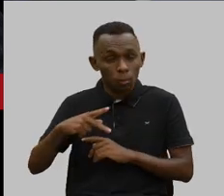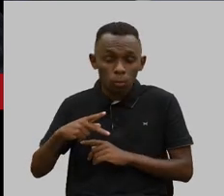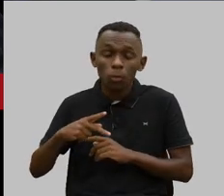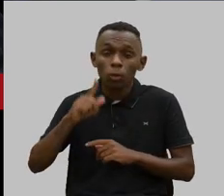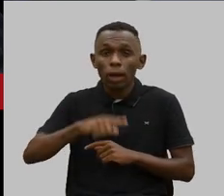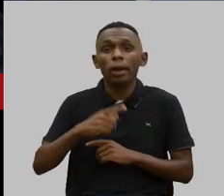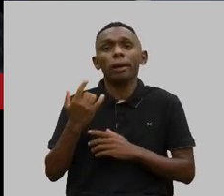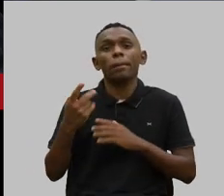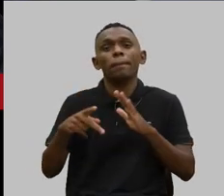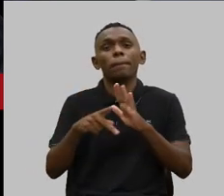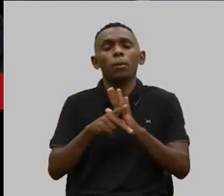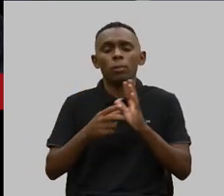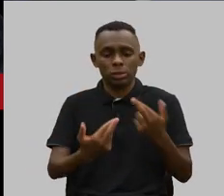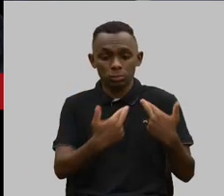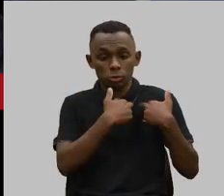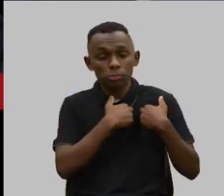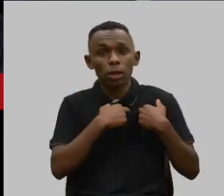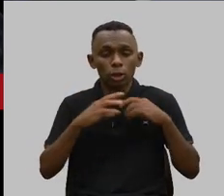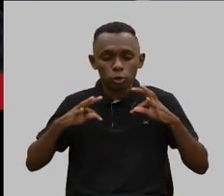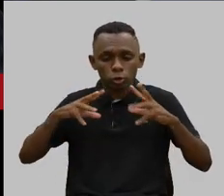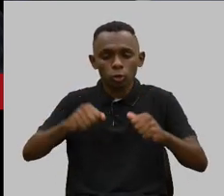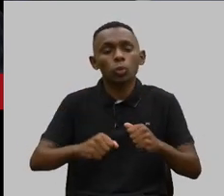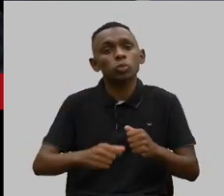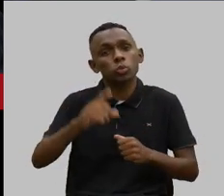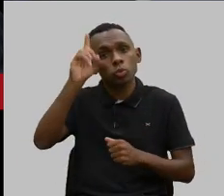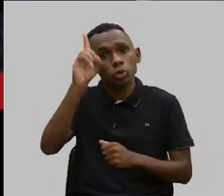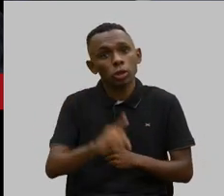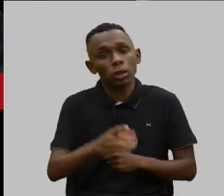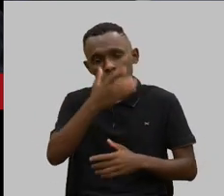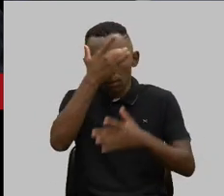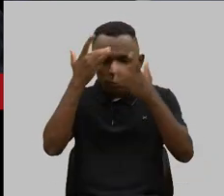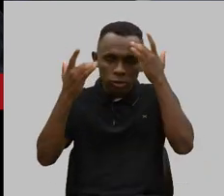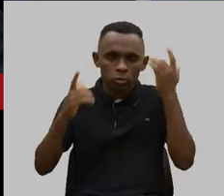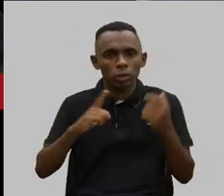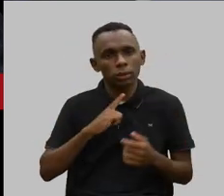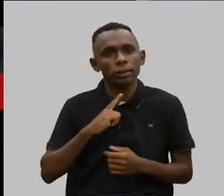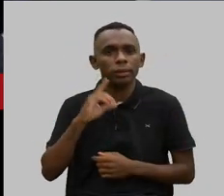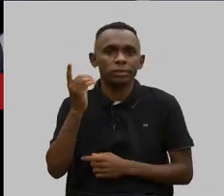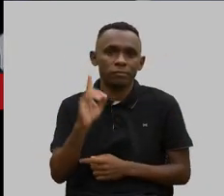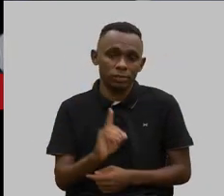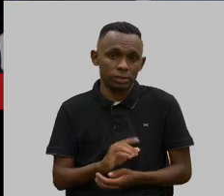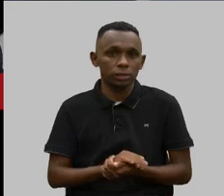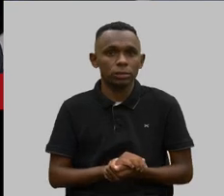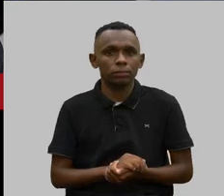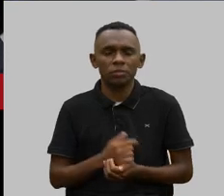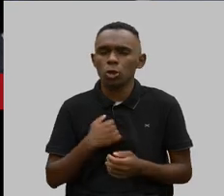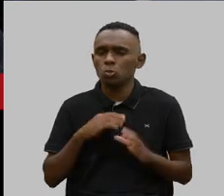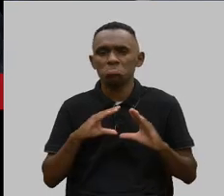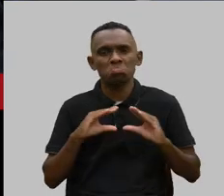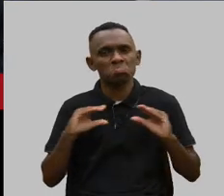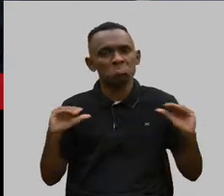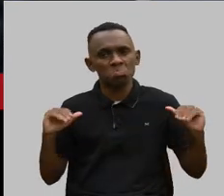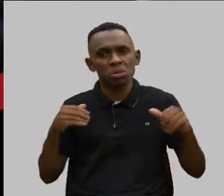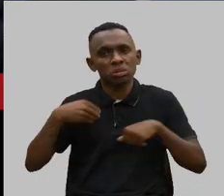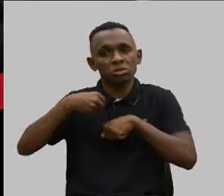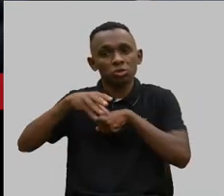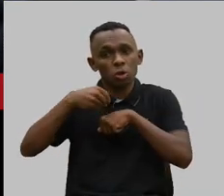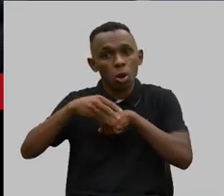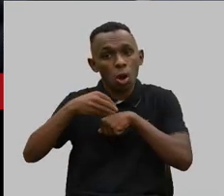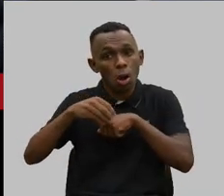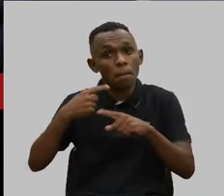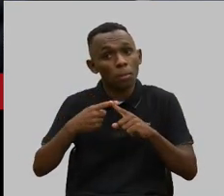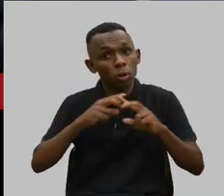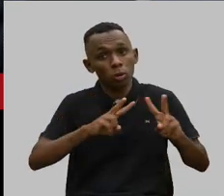responsável por assegurar todos os direitos da pessoa com deficiência. Eu tenho absoluta tranquilidade de falar aqui, porque, além dessa